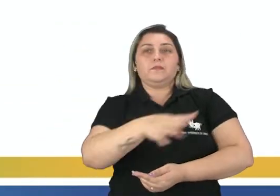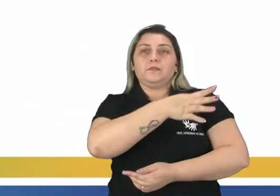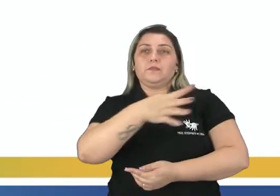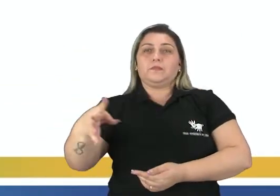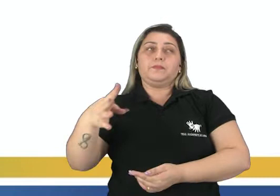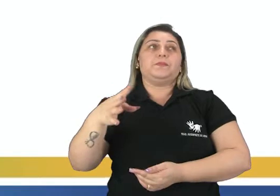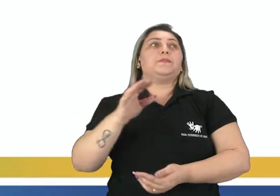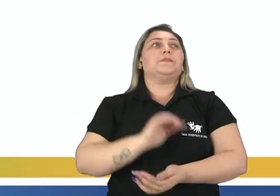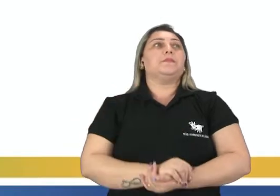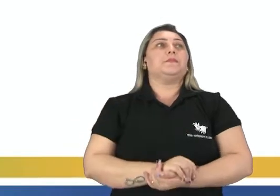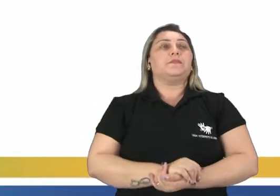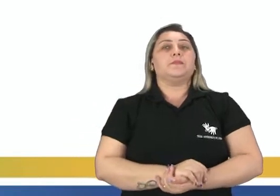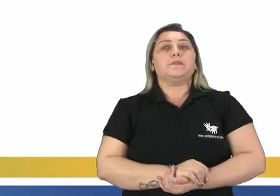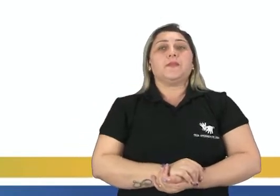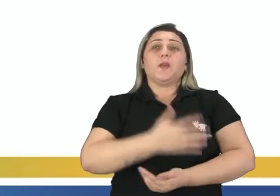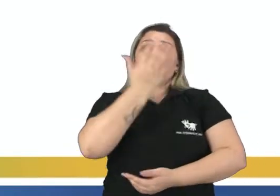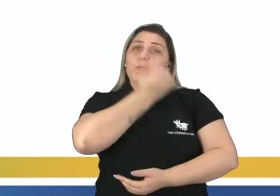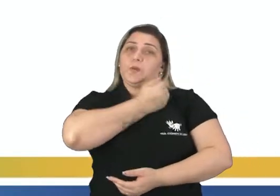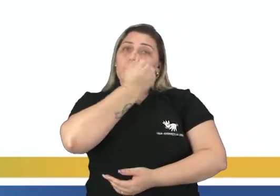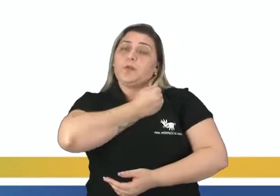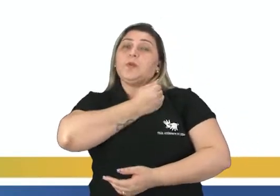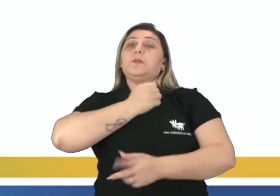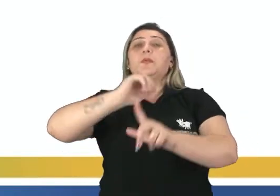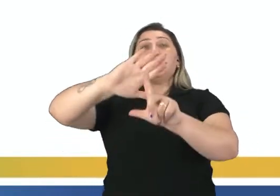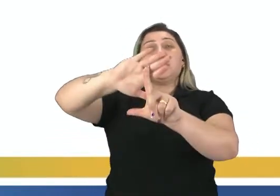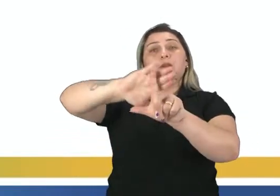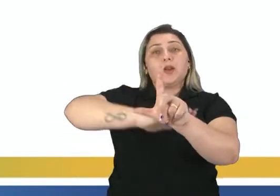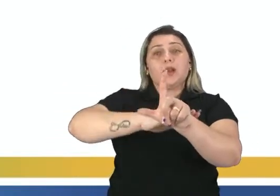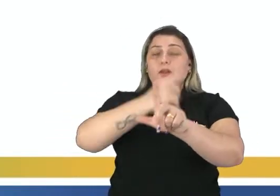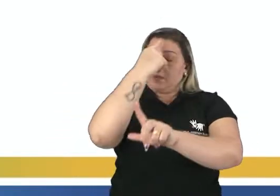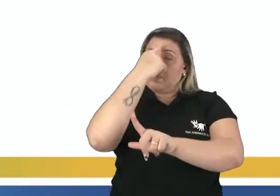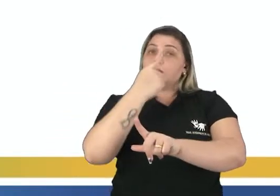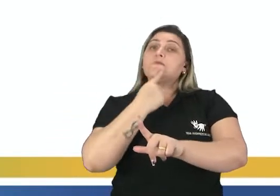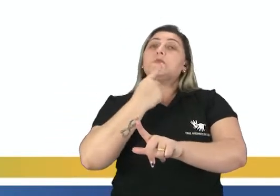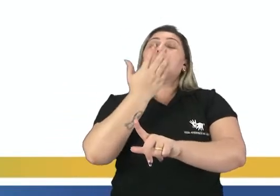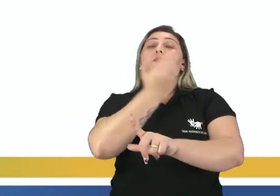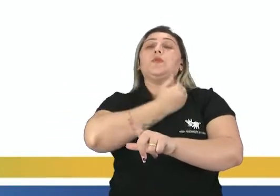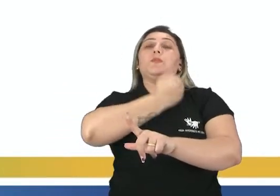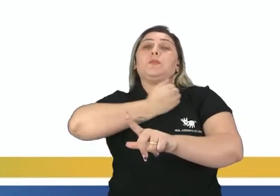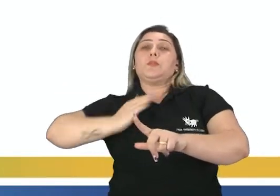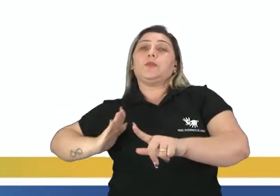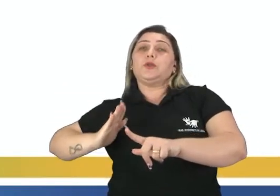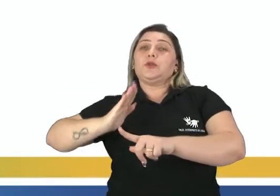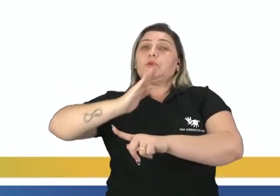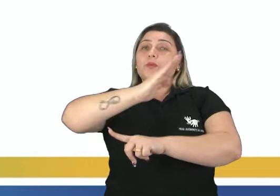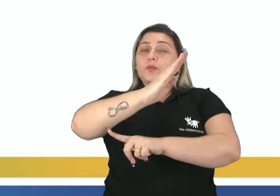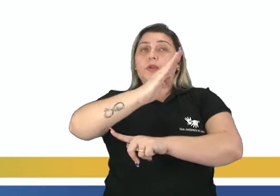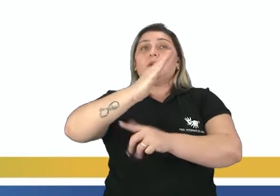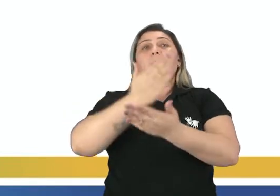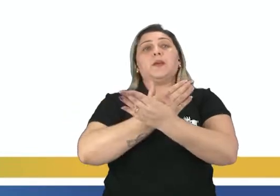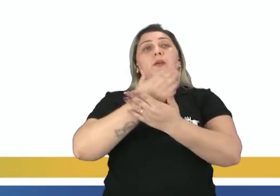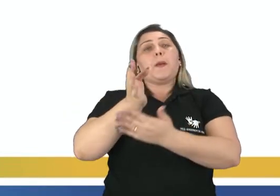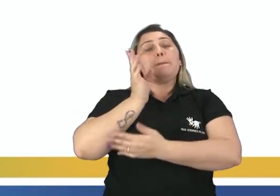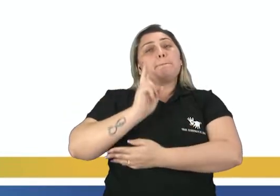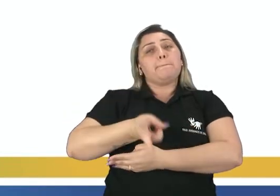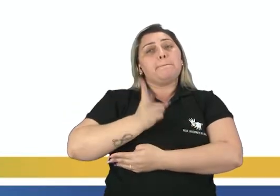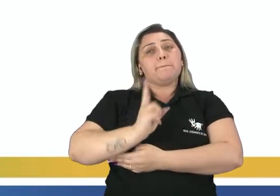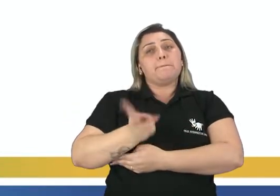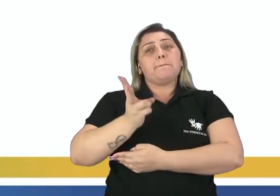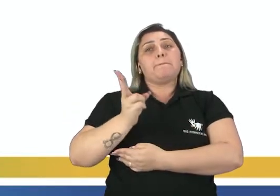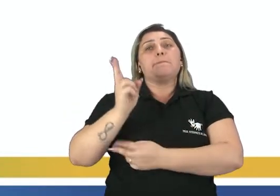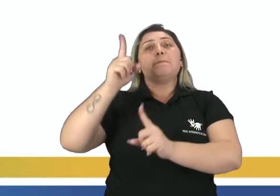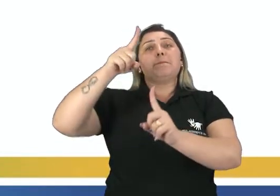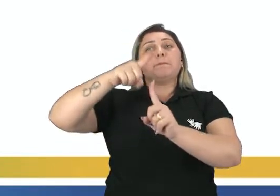que relaciona o número de lados da figura e o número de diagonais partindo de um mesmo vértice.